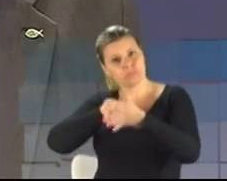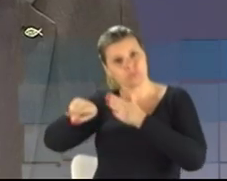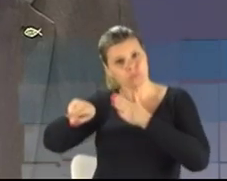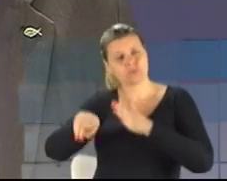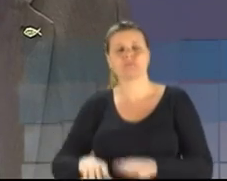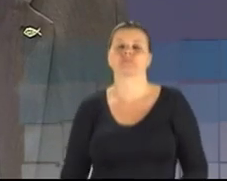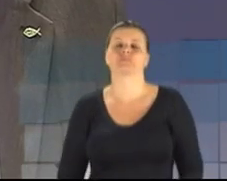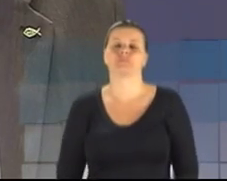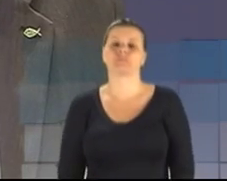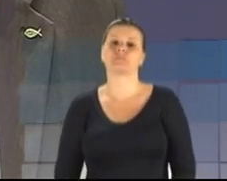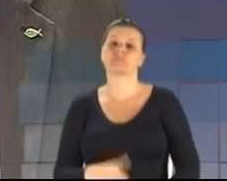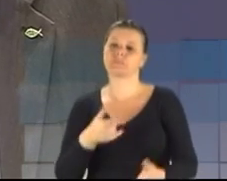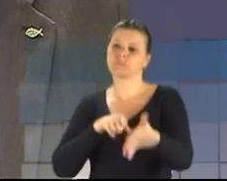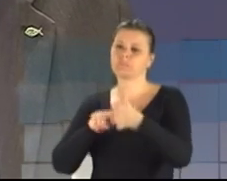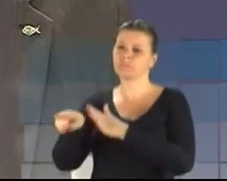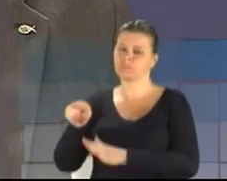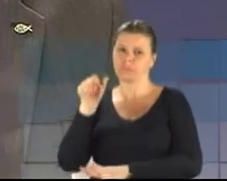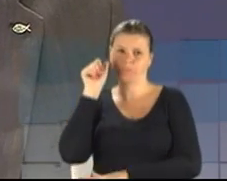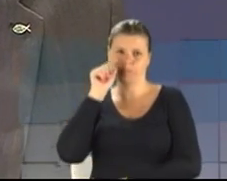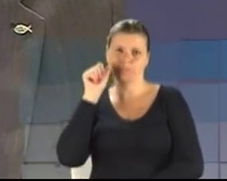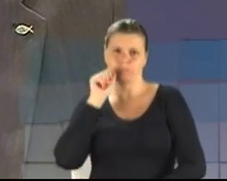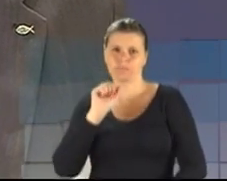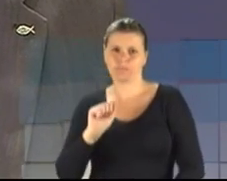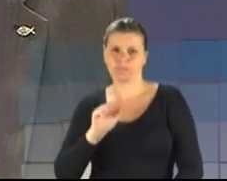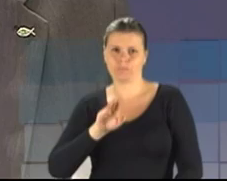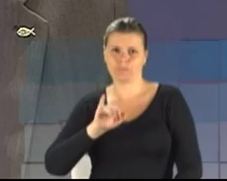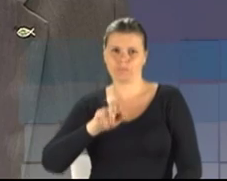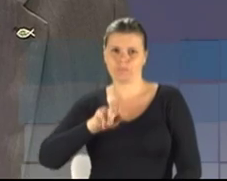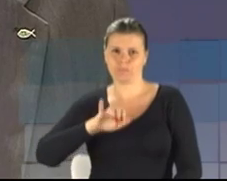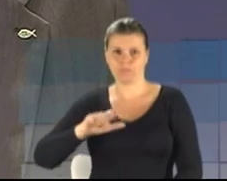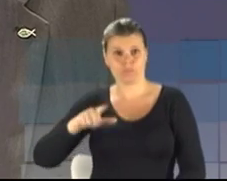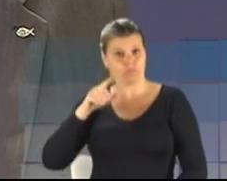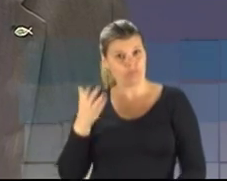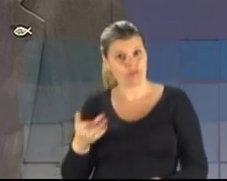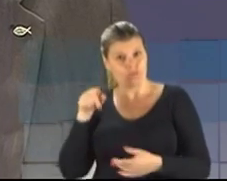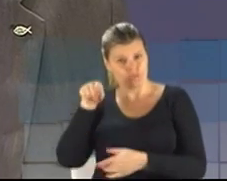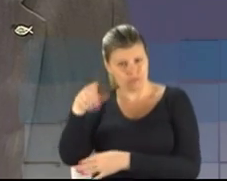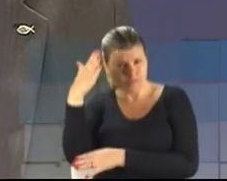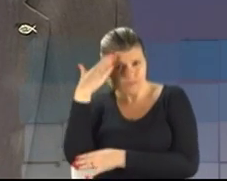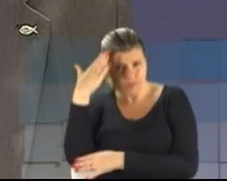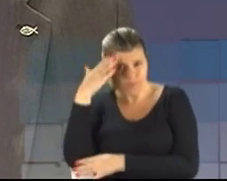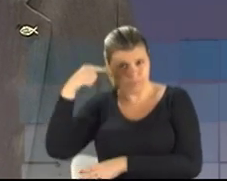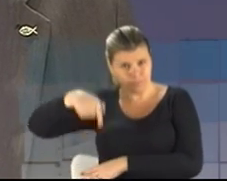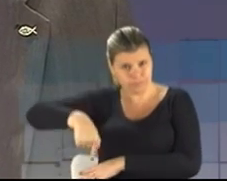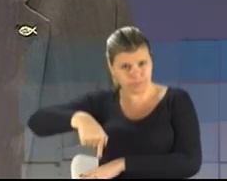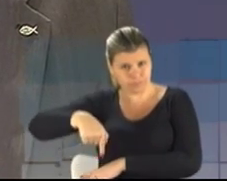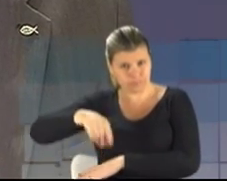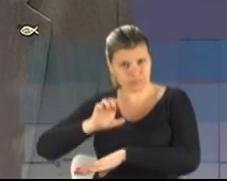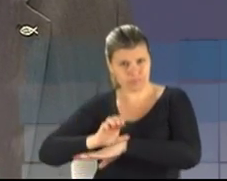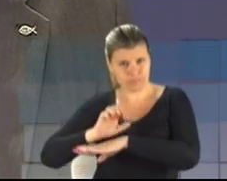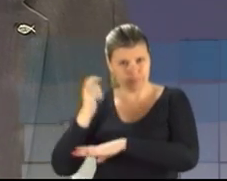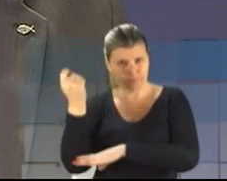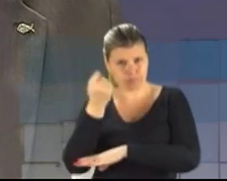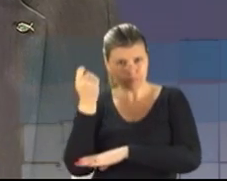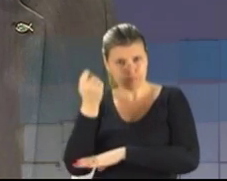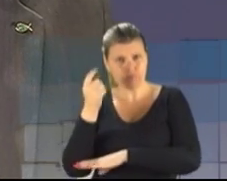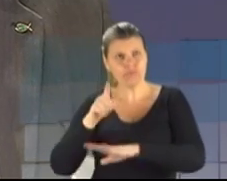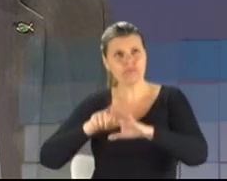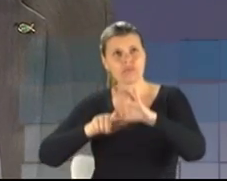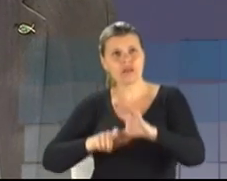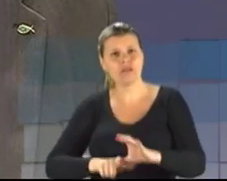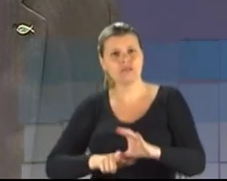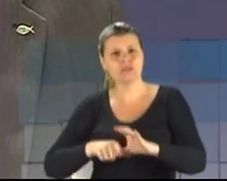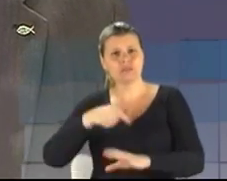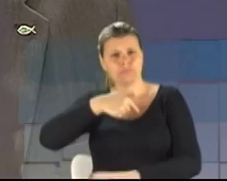Candidata Abigail, você sabe que o Estado do Rio Grande do Sul deve mais de 7